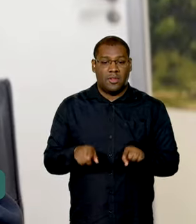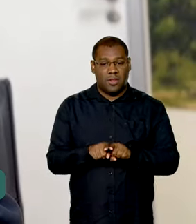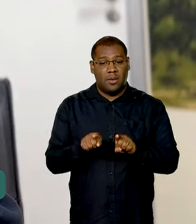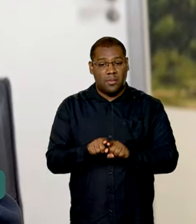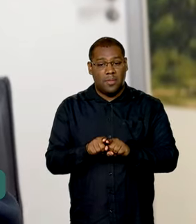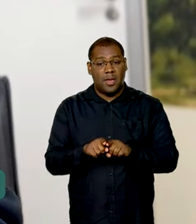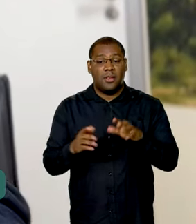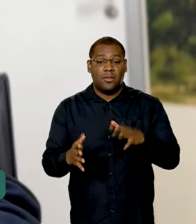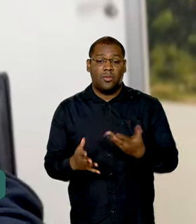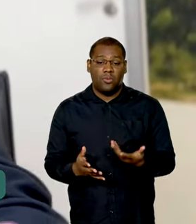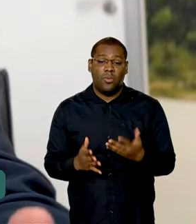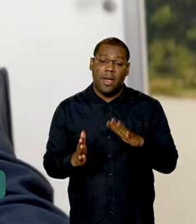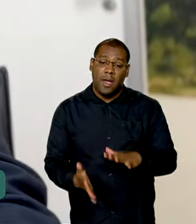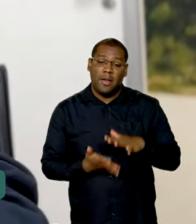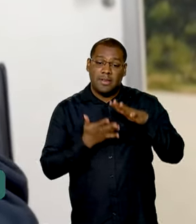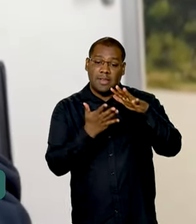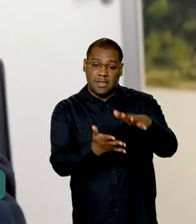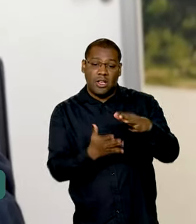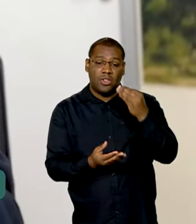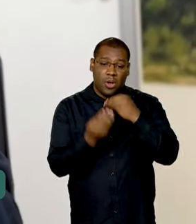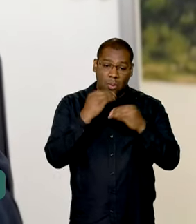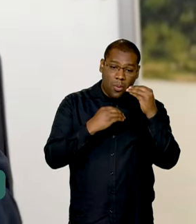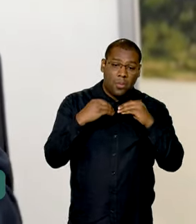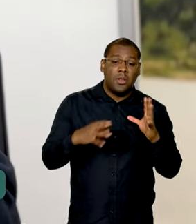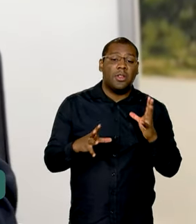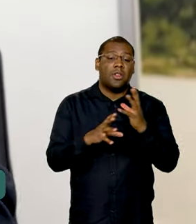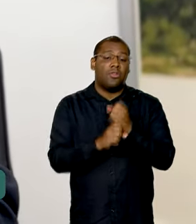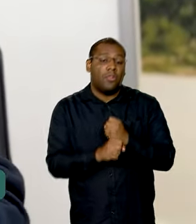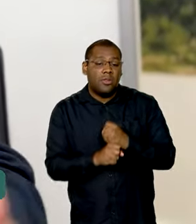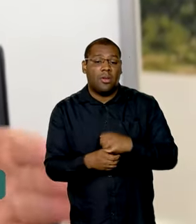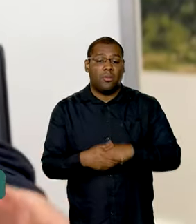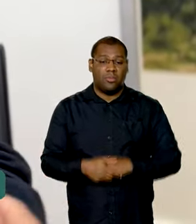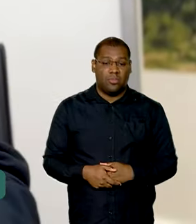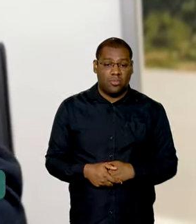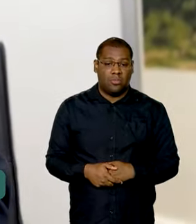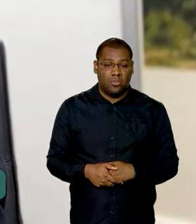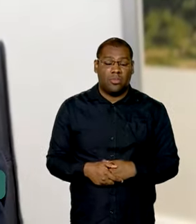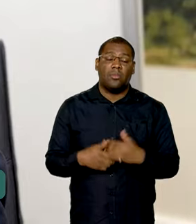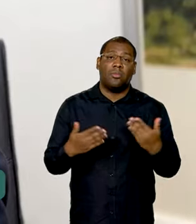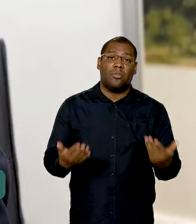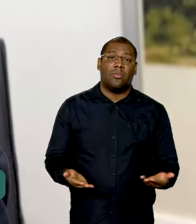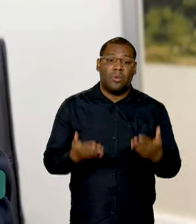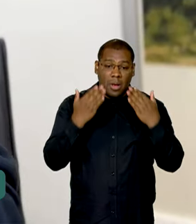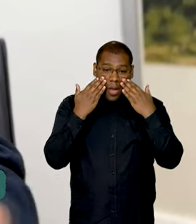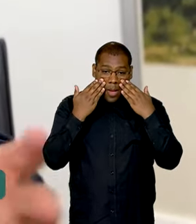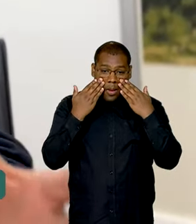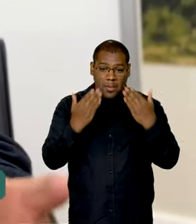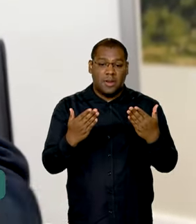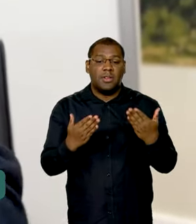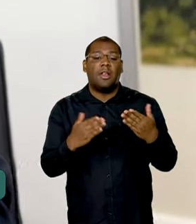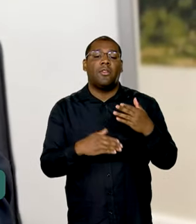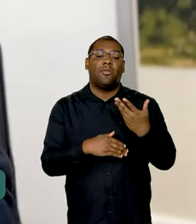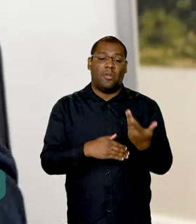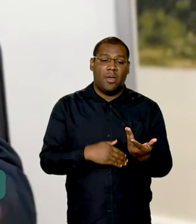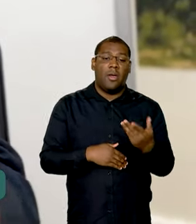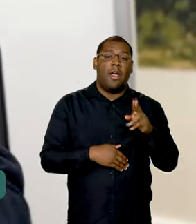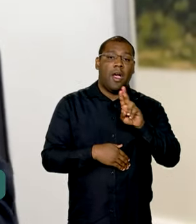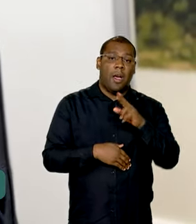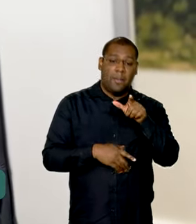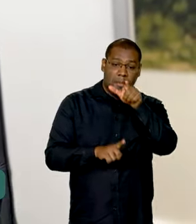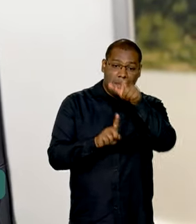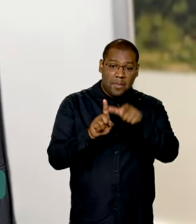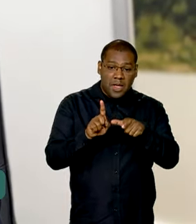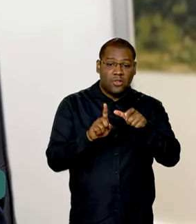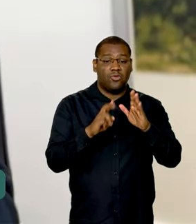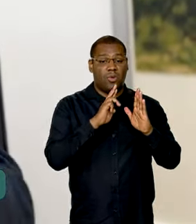distribuídas e além do termo de aceite. A partir daí, apresentar o nome completo de um